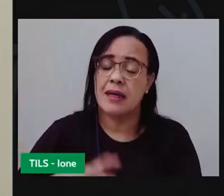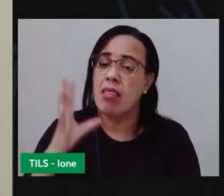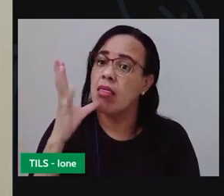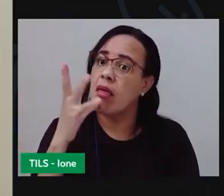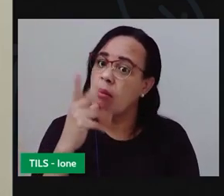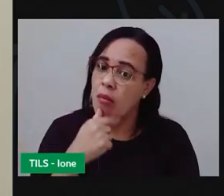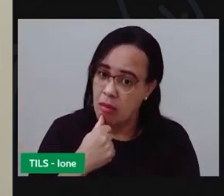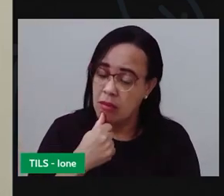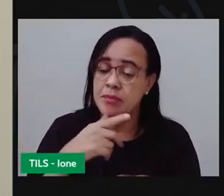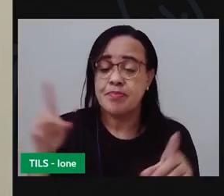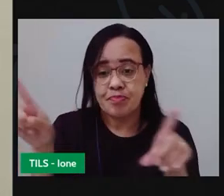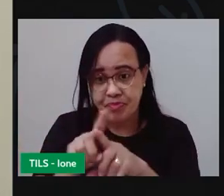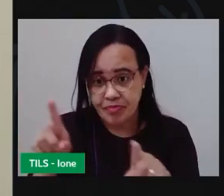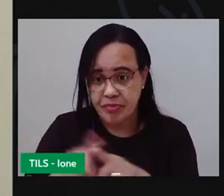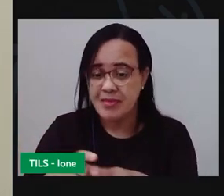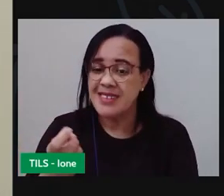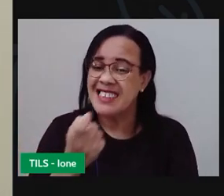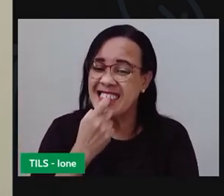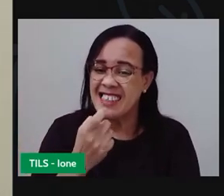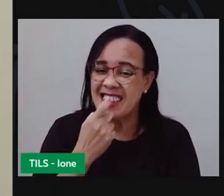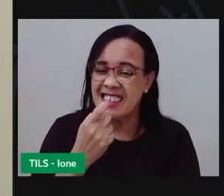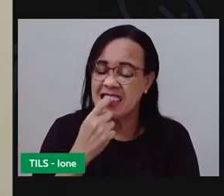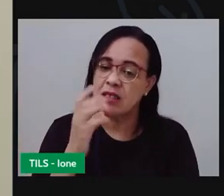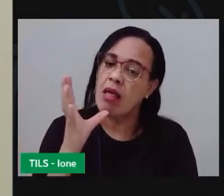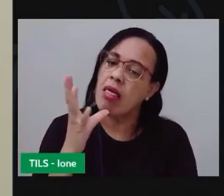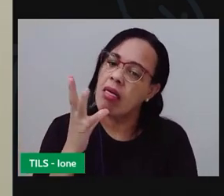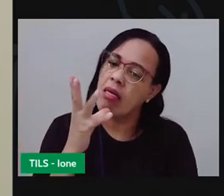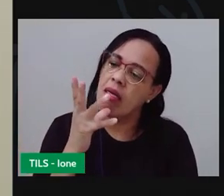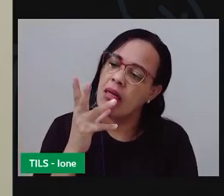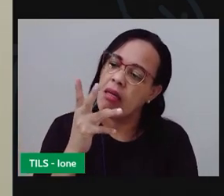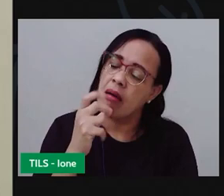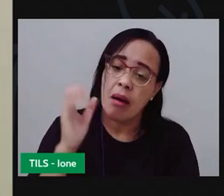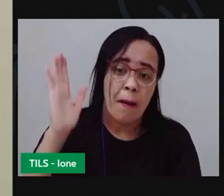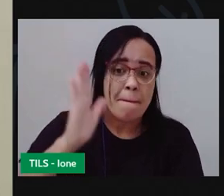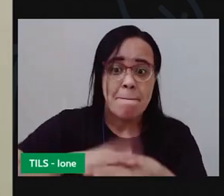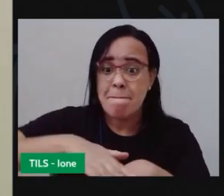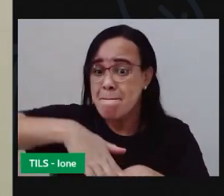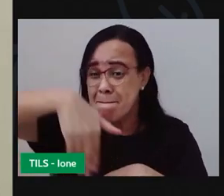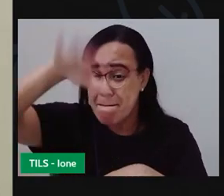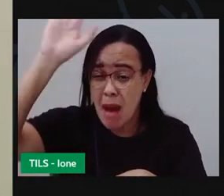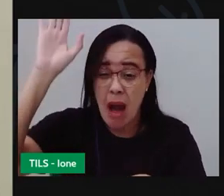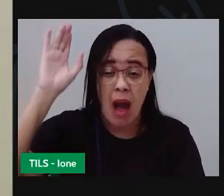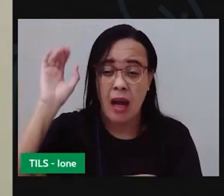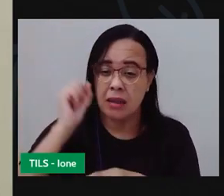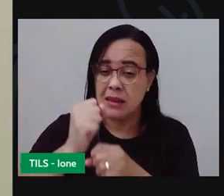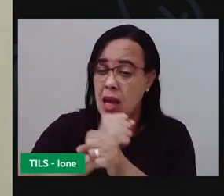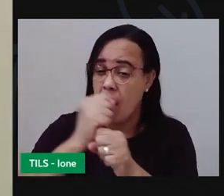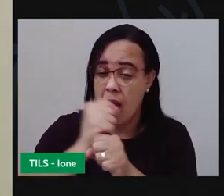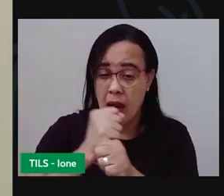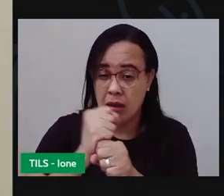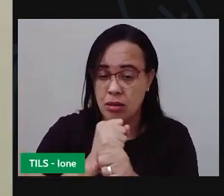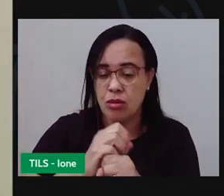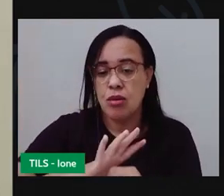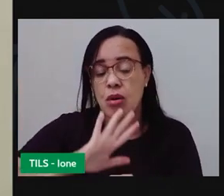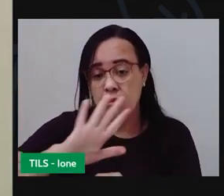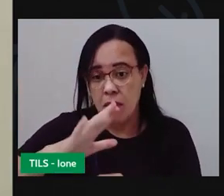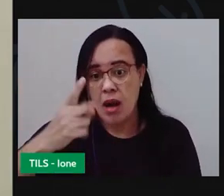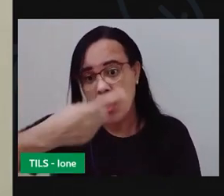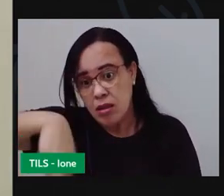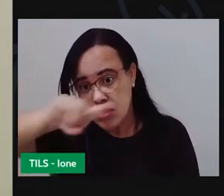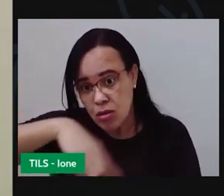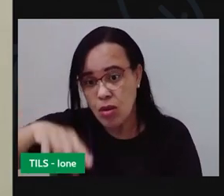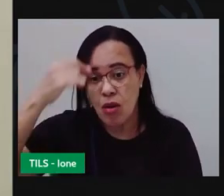plástico e uma das estratégias que a gente pode fazer para diminuir o impacto né